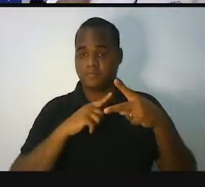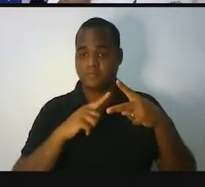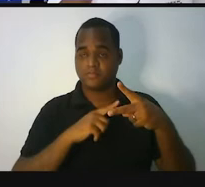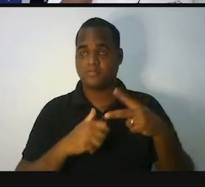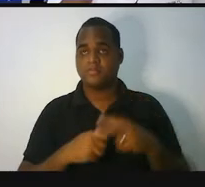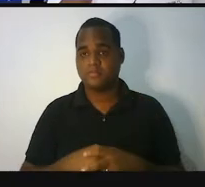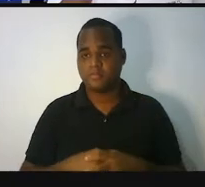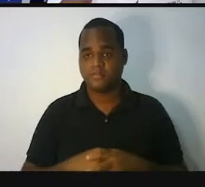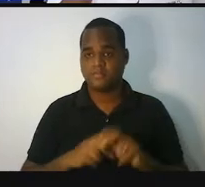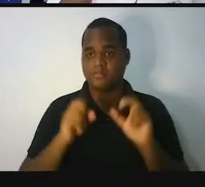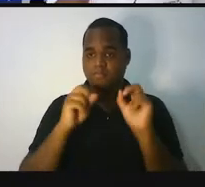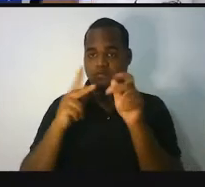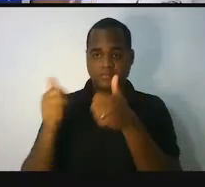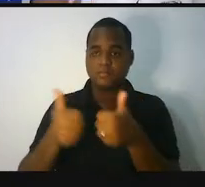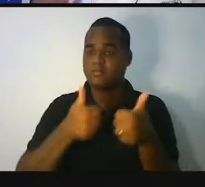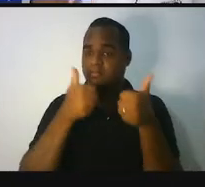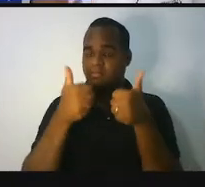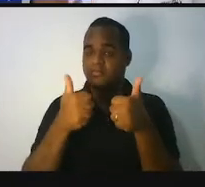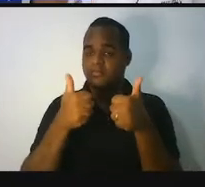Belezinha.